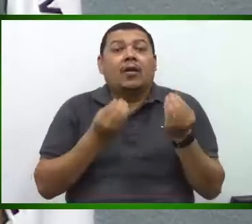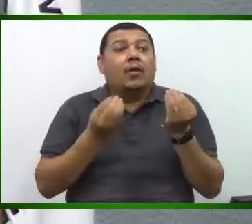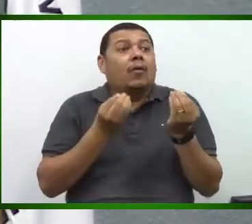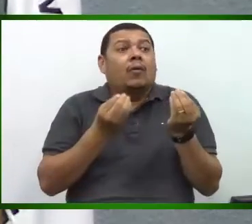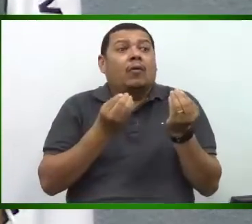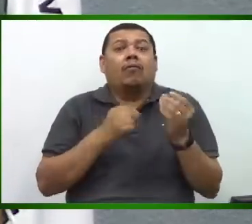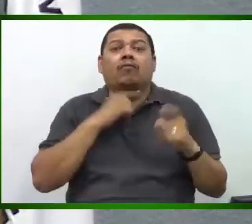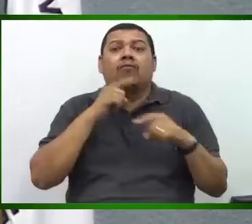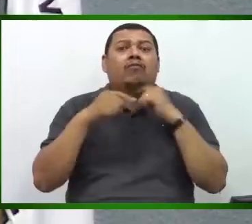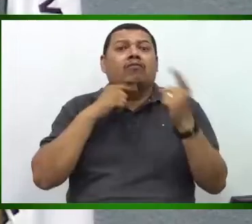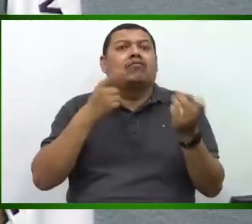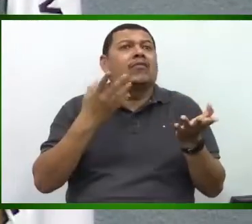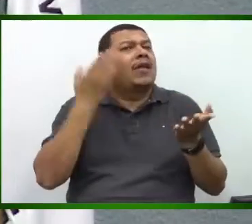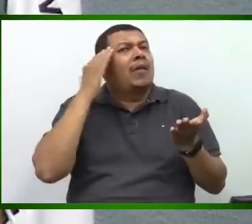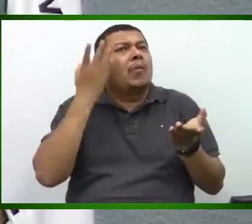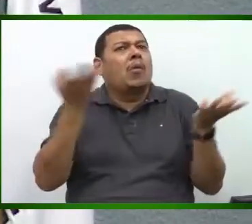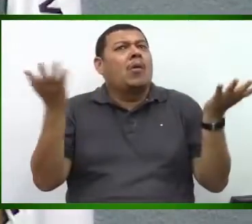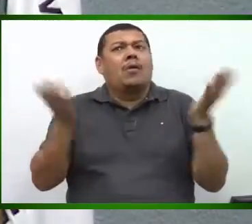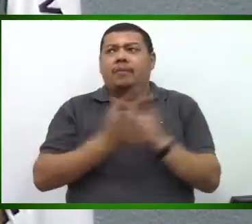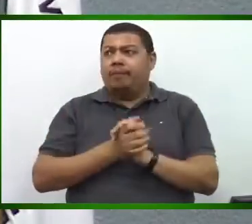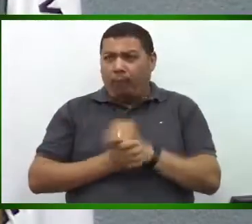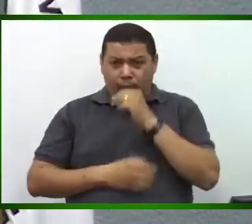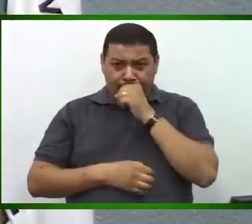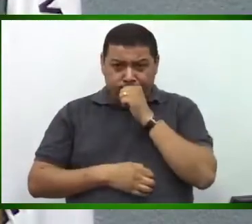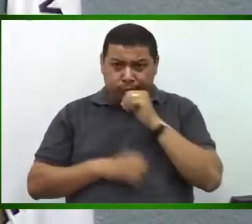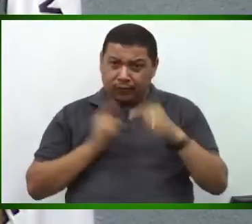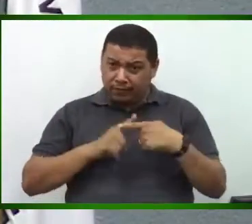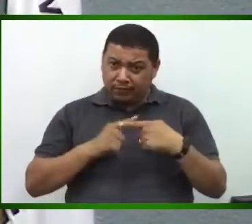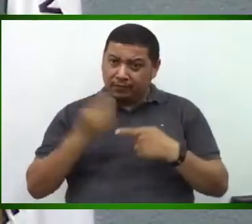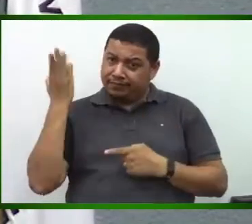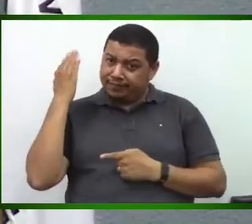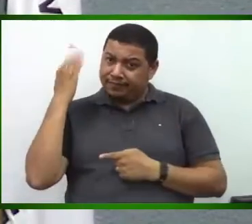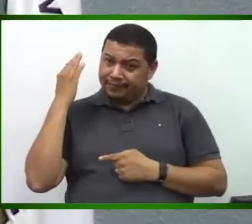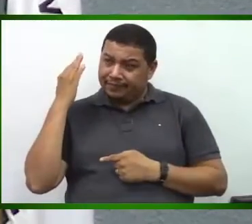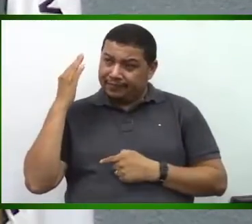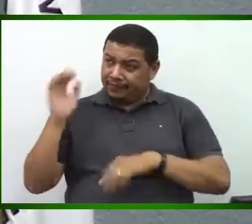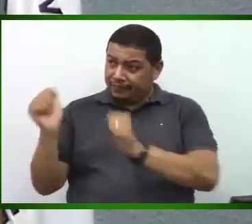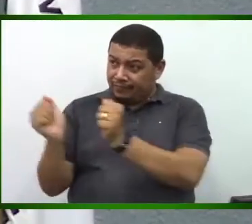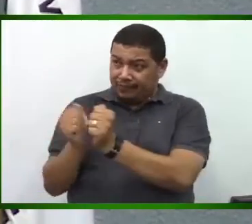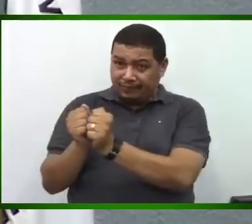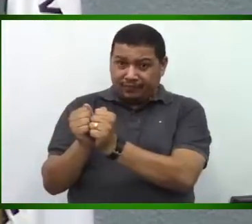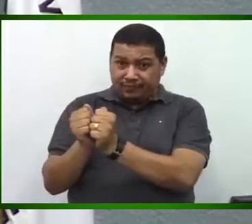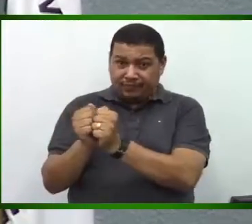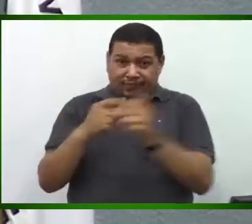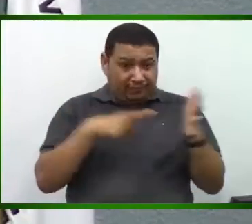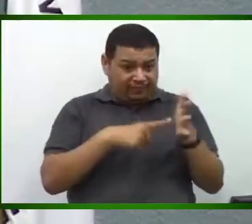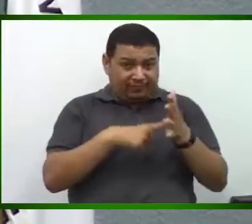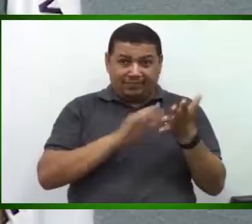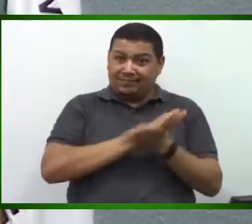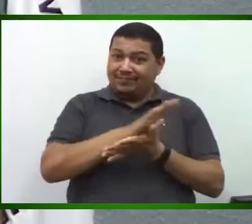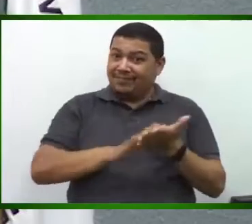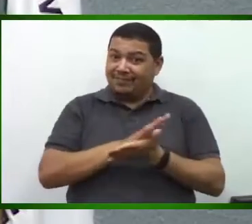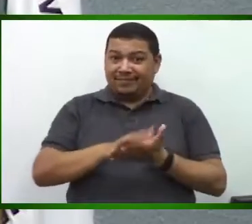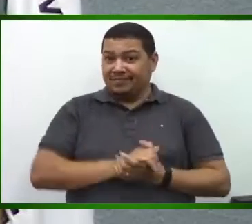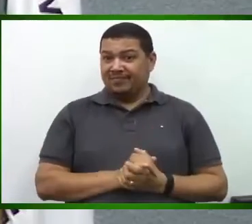concordar. Porque lá no passado, acompanhava e não denunciava.